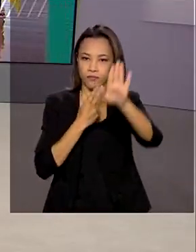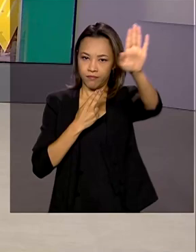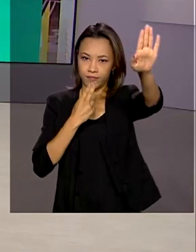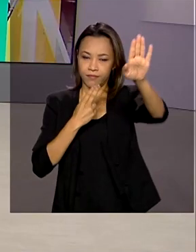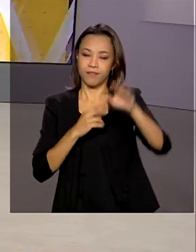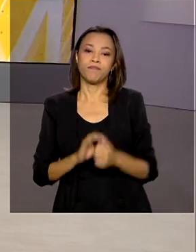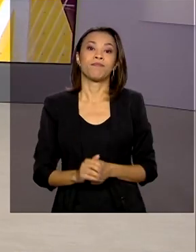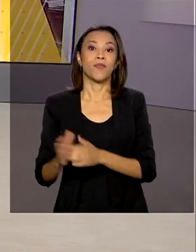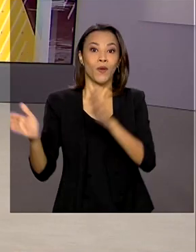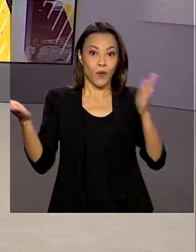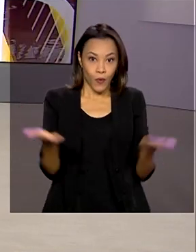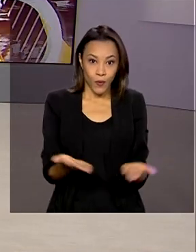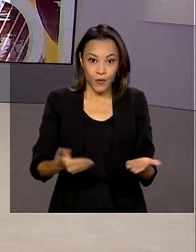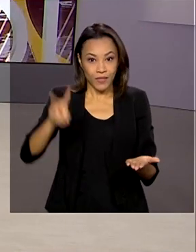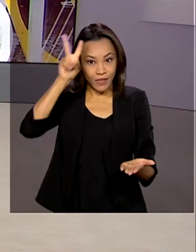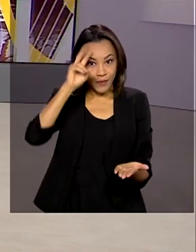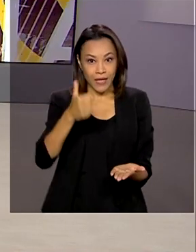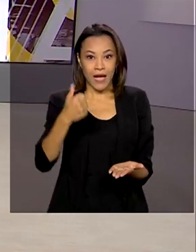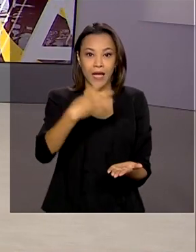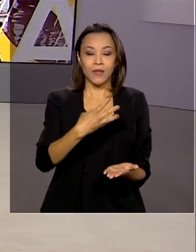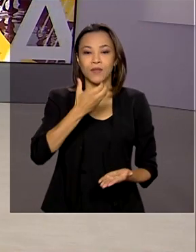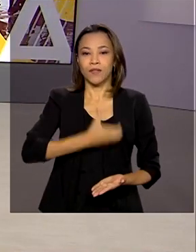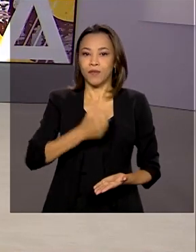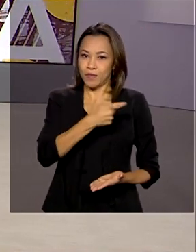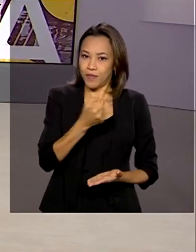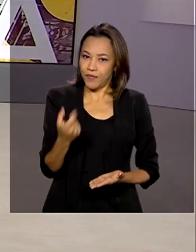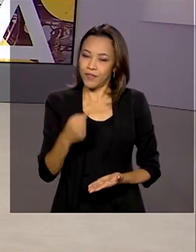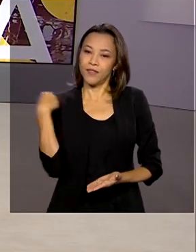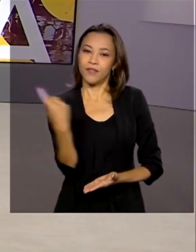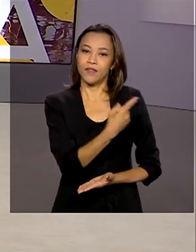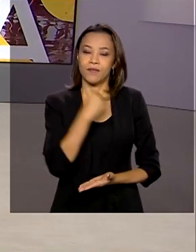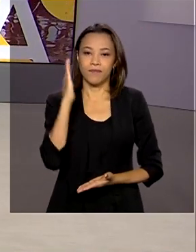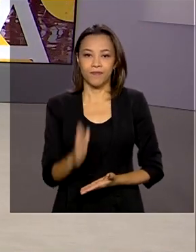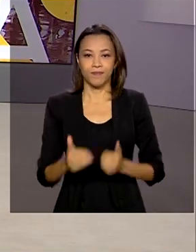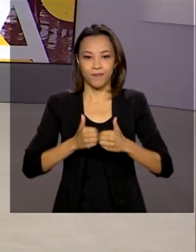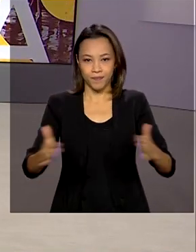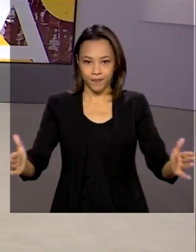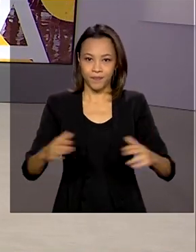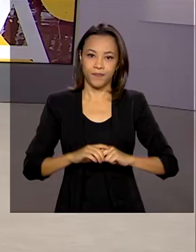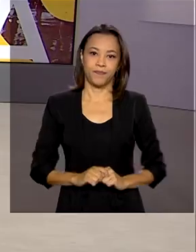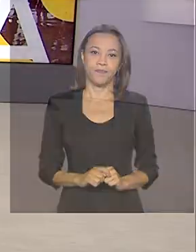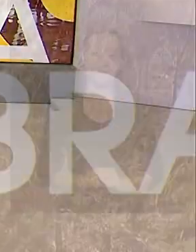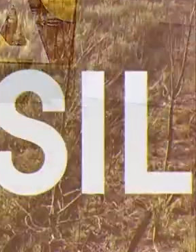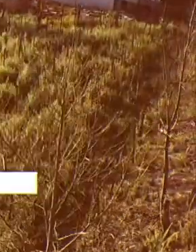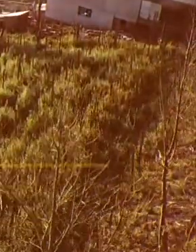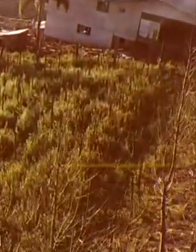segunda-feira, 14 de dezembro de 2020. O Brasil em Dia começa agora.